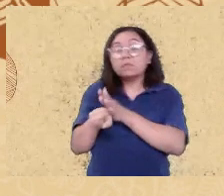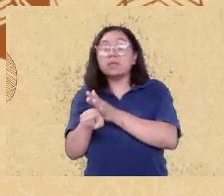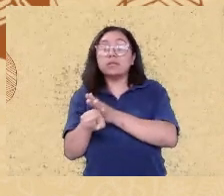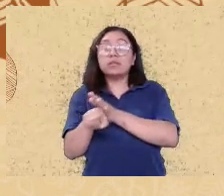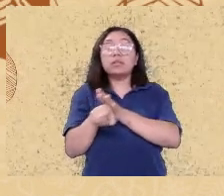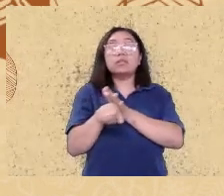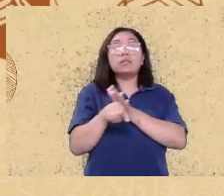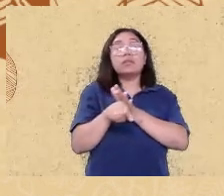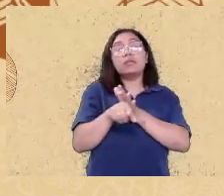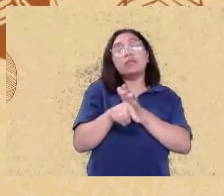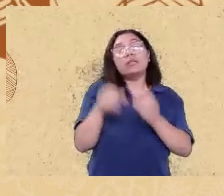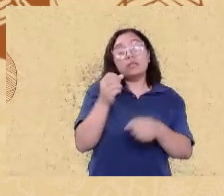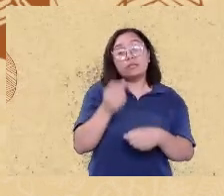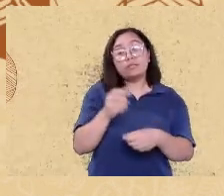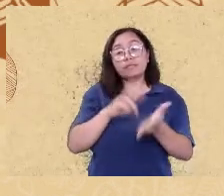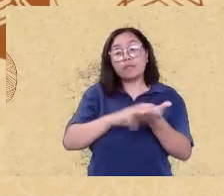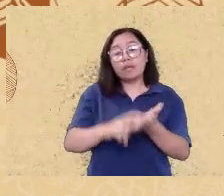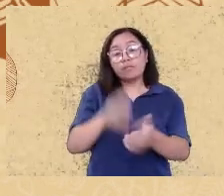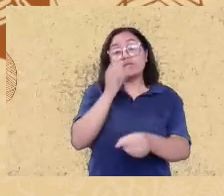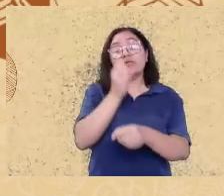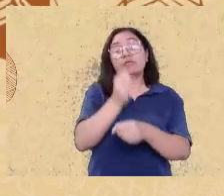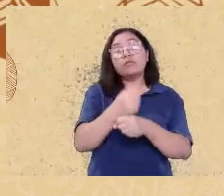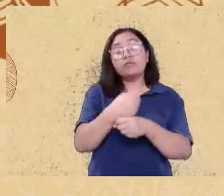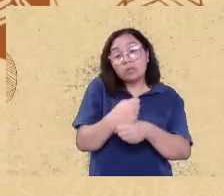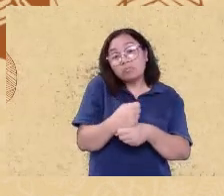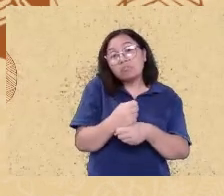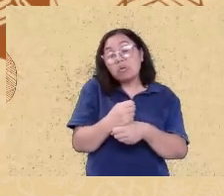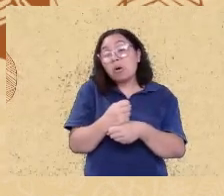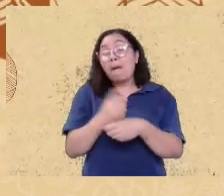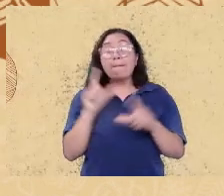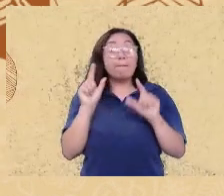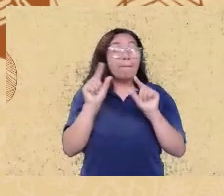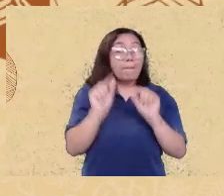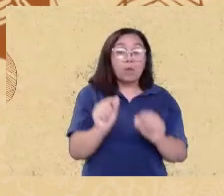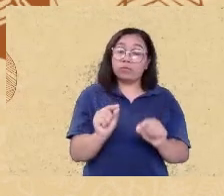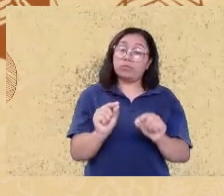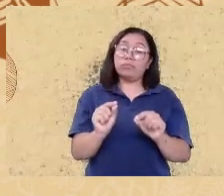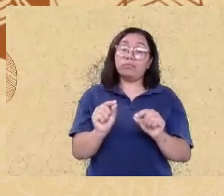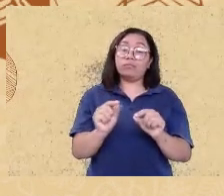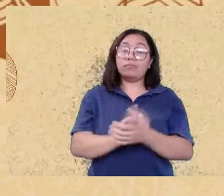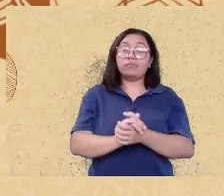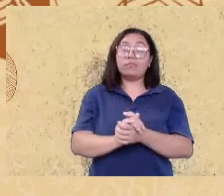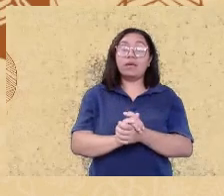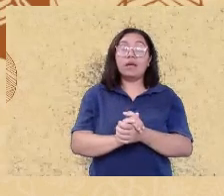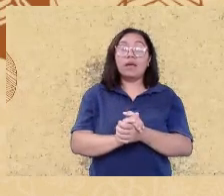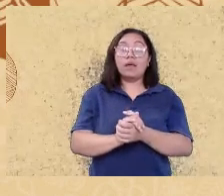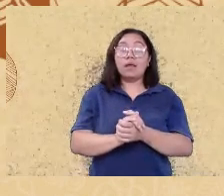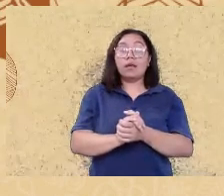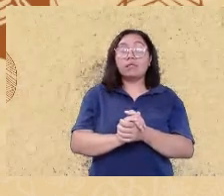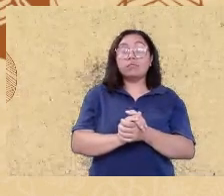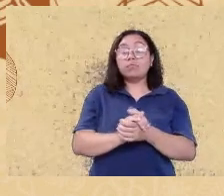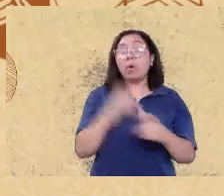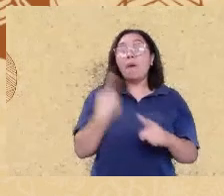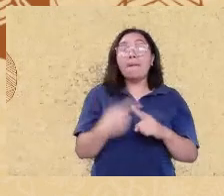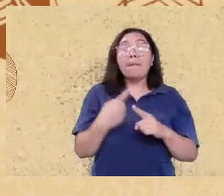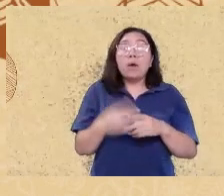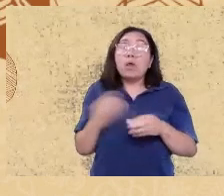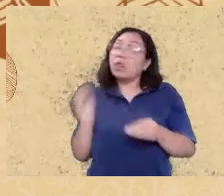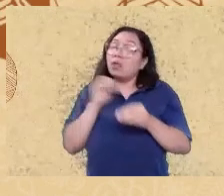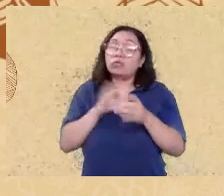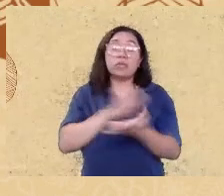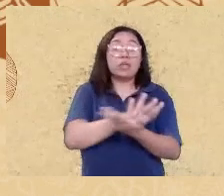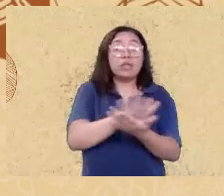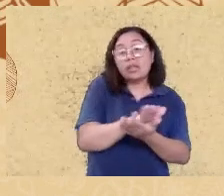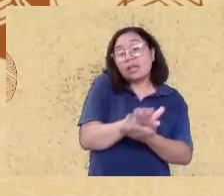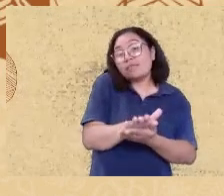vinculado a uma invisibilidade desses marcadores ao não considerar esses marcadores nós não temos como fornecer